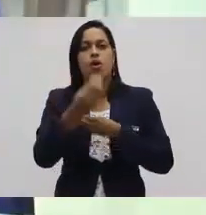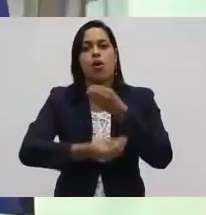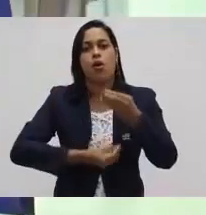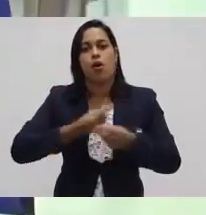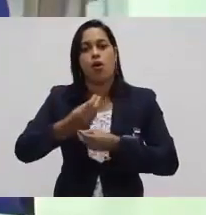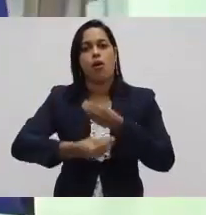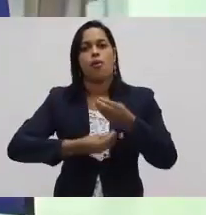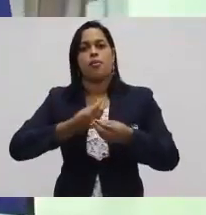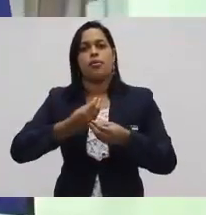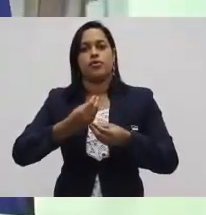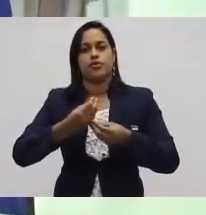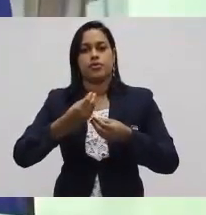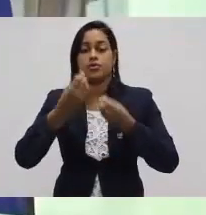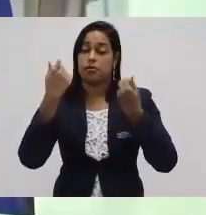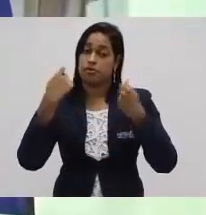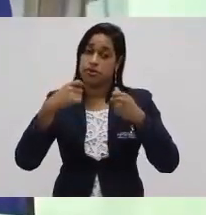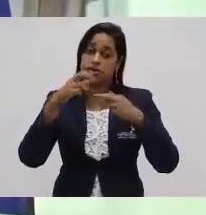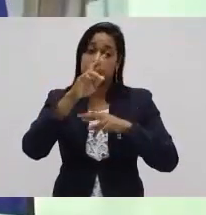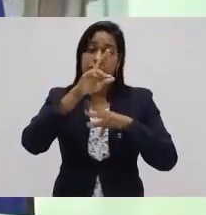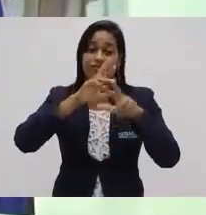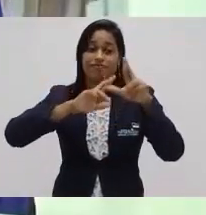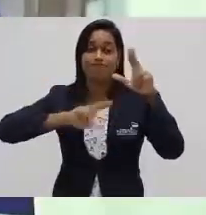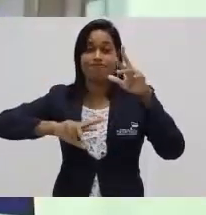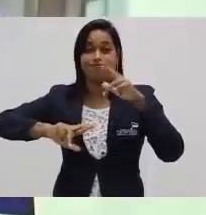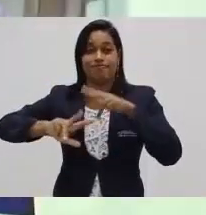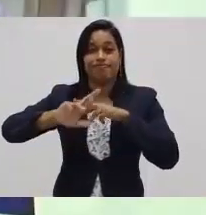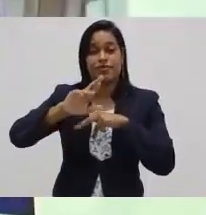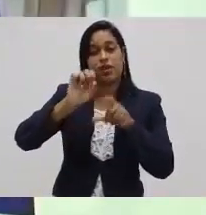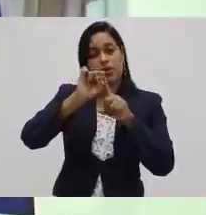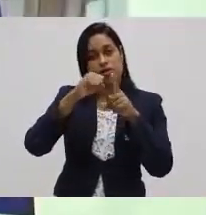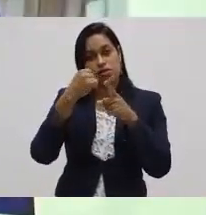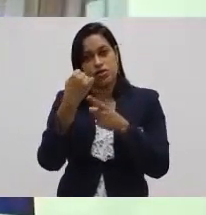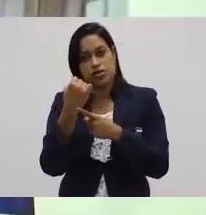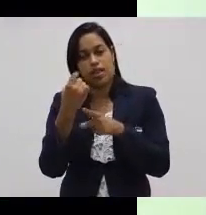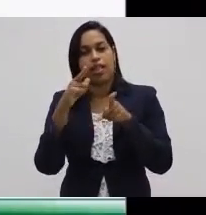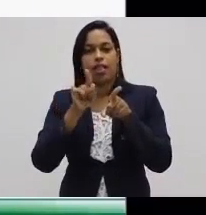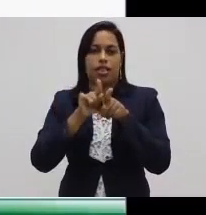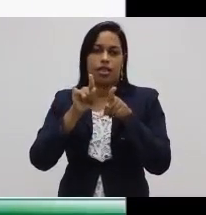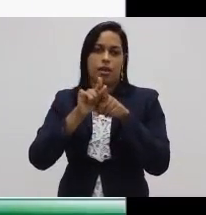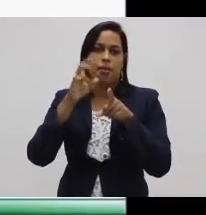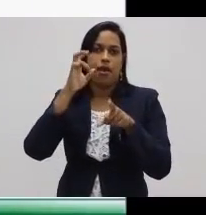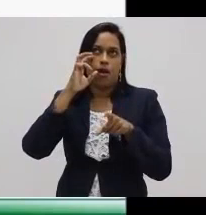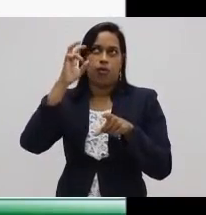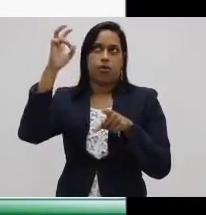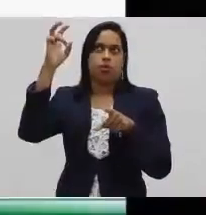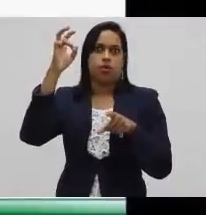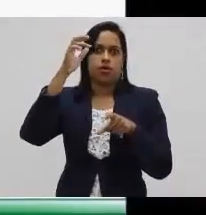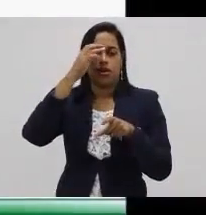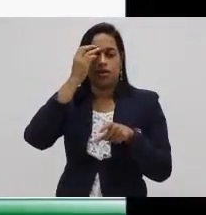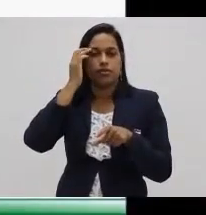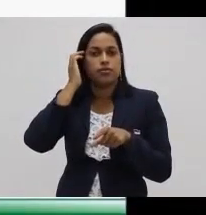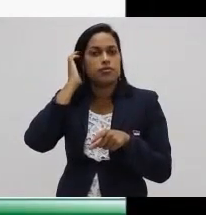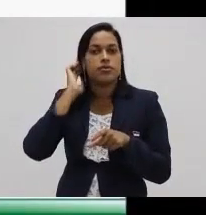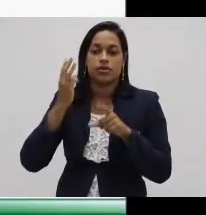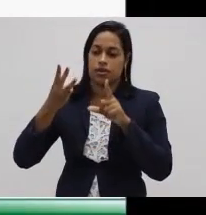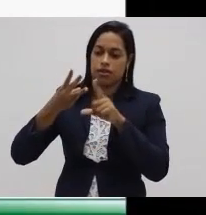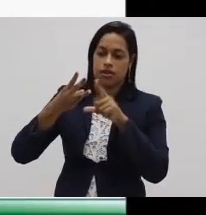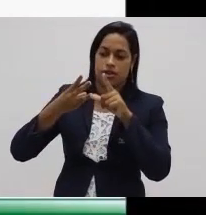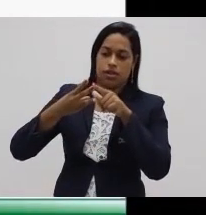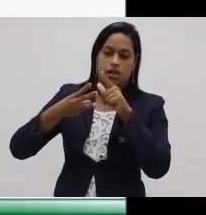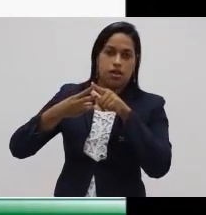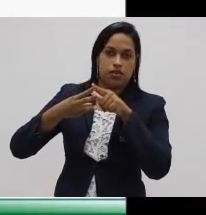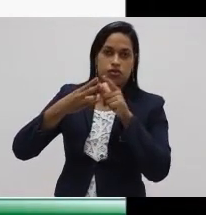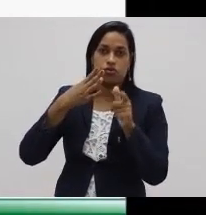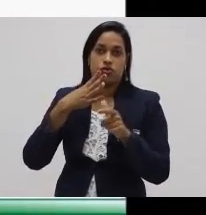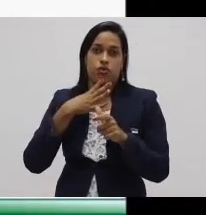Que varia de acordo com o tipo de sociedade e a cultura. Nós temos seis modos de produção bastante conhecidos, que são